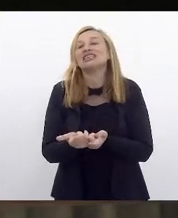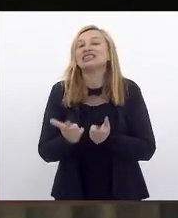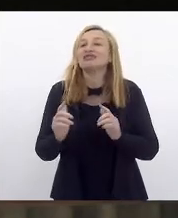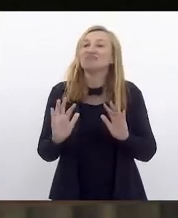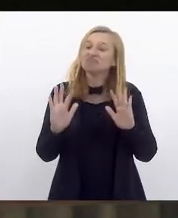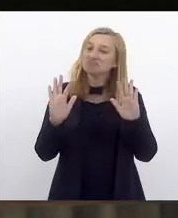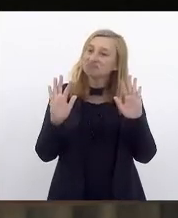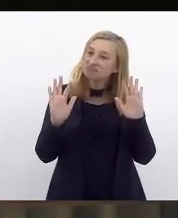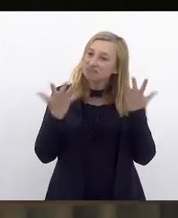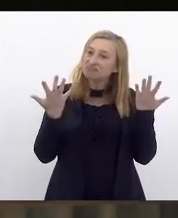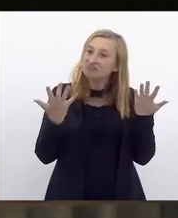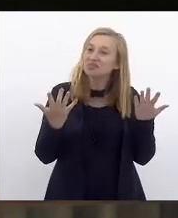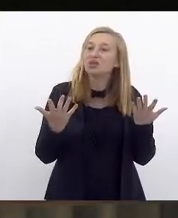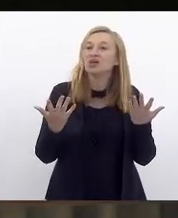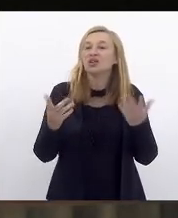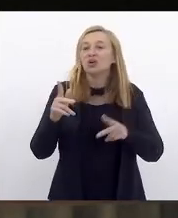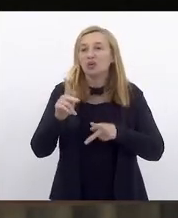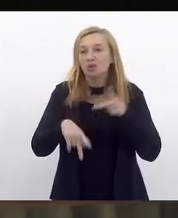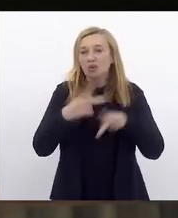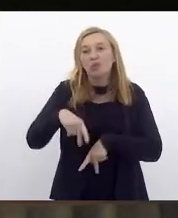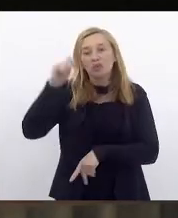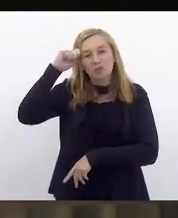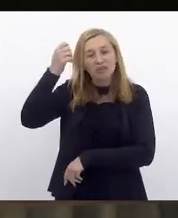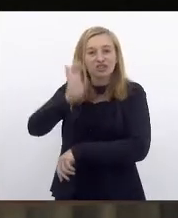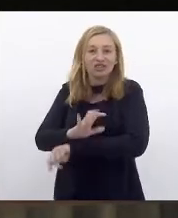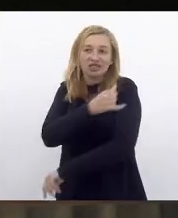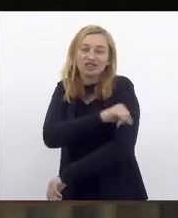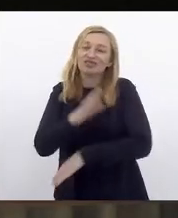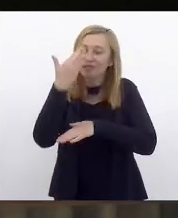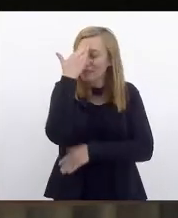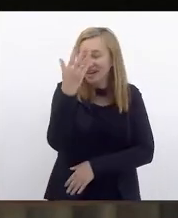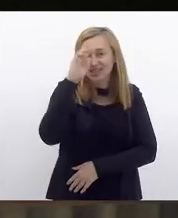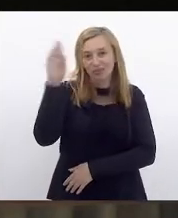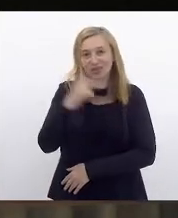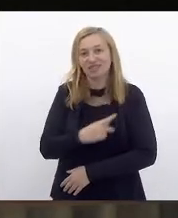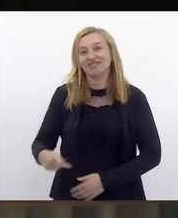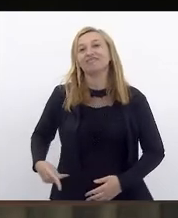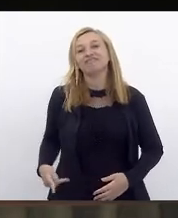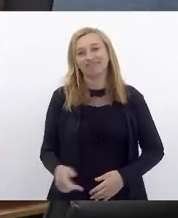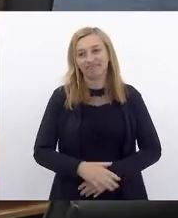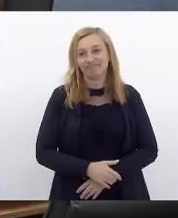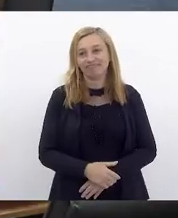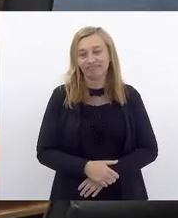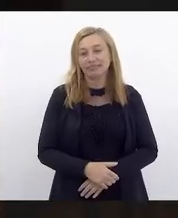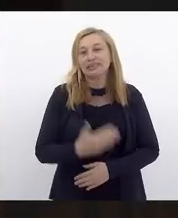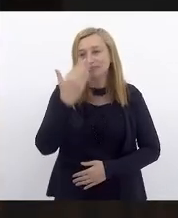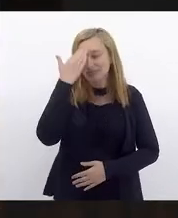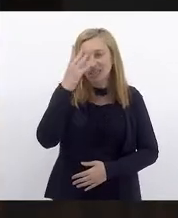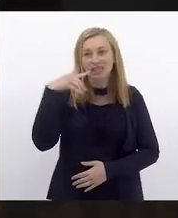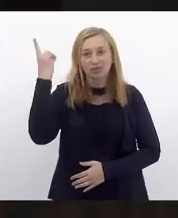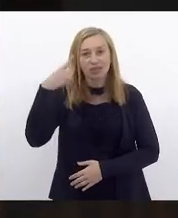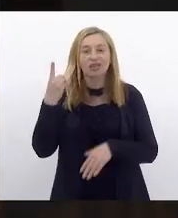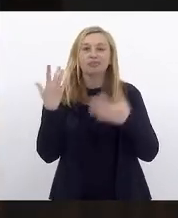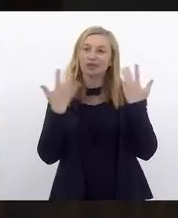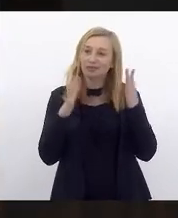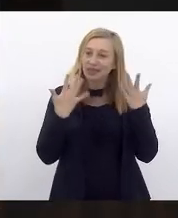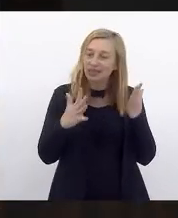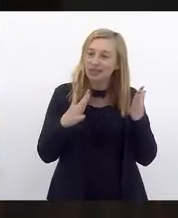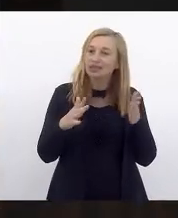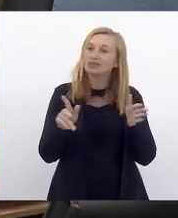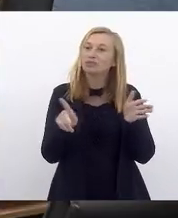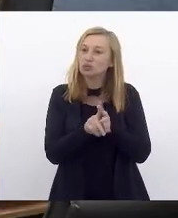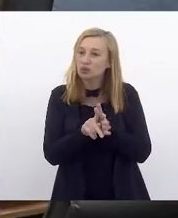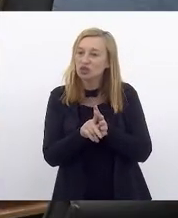salve o povo preto do Estado do Rio de Janeiro. Muito obrigada, presidente. Obrigado, deputada. Parabéns pelo